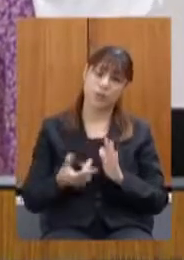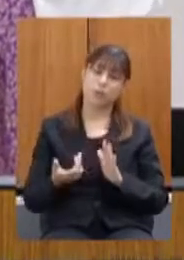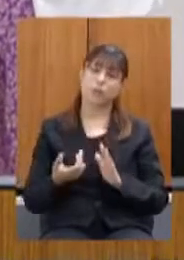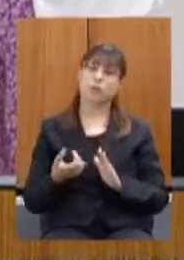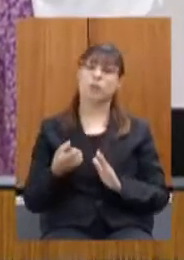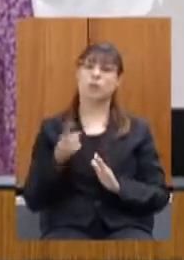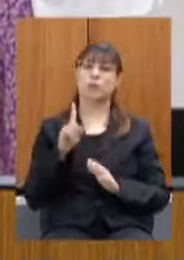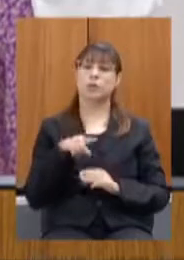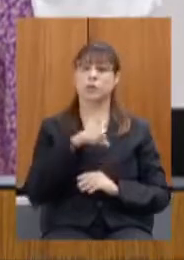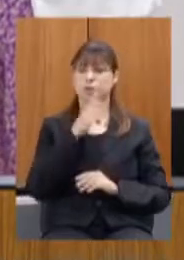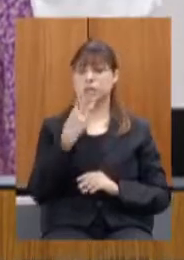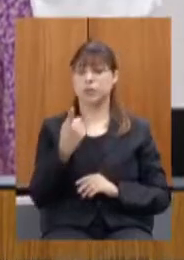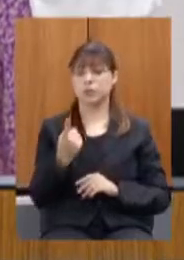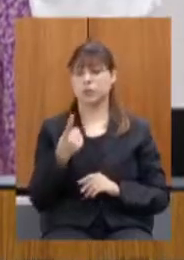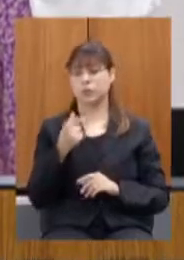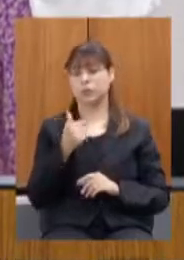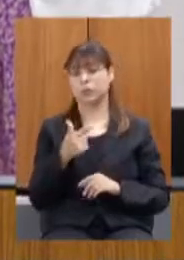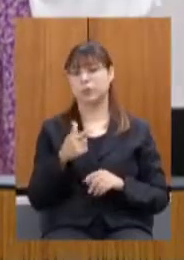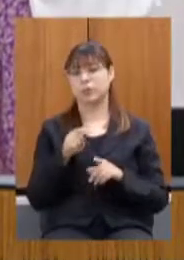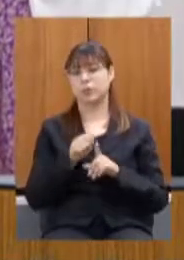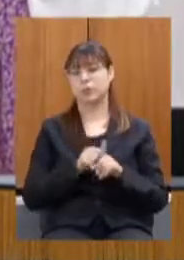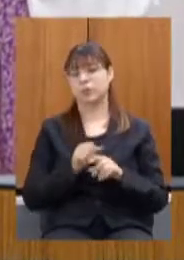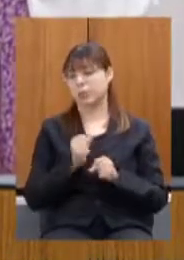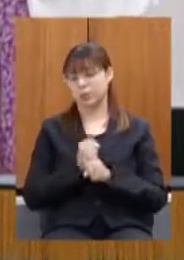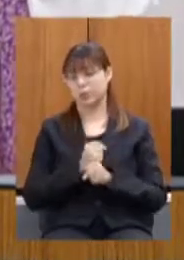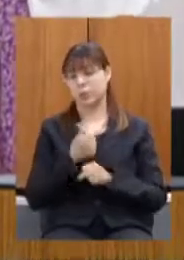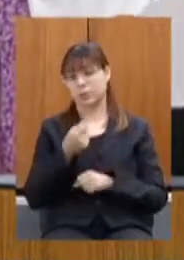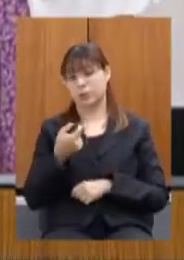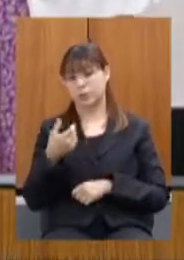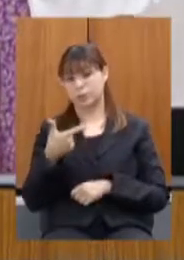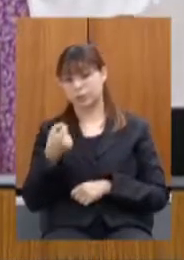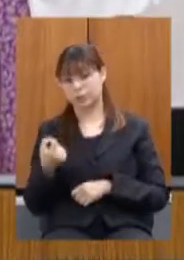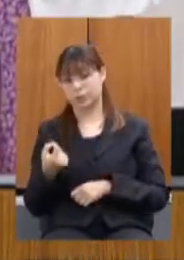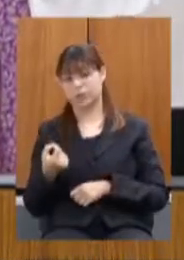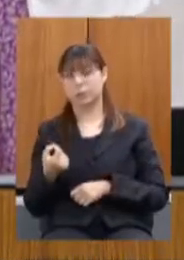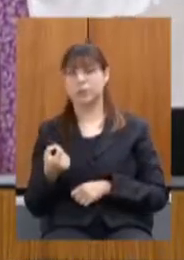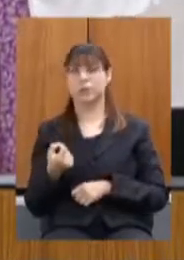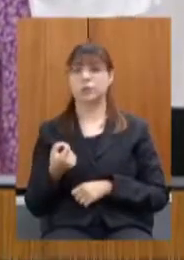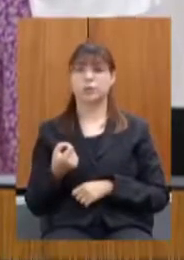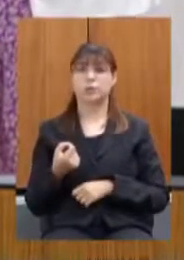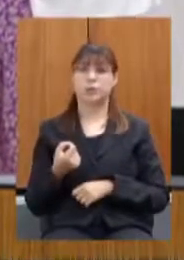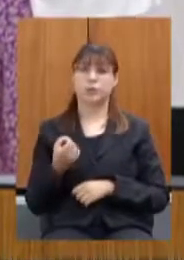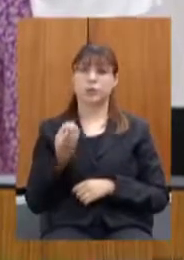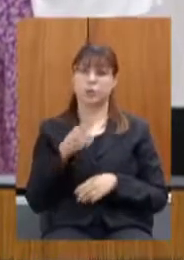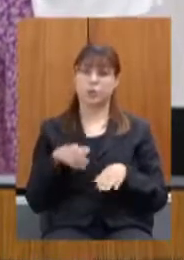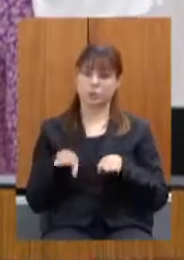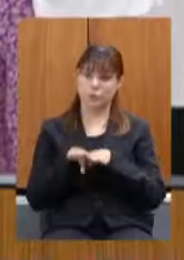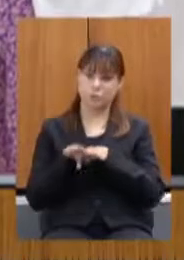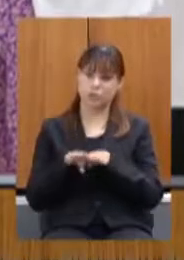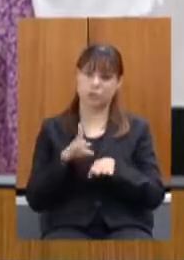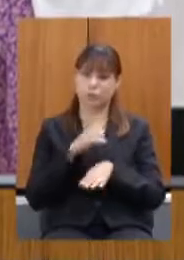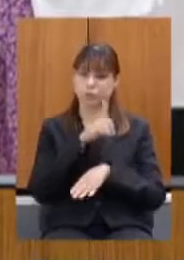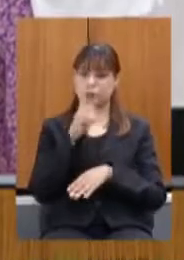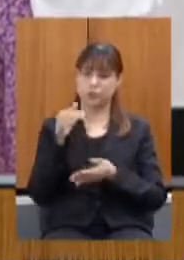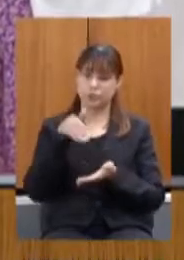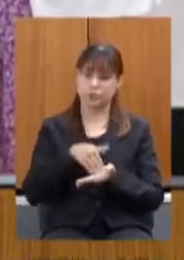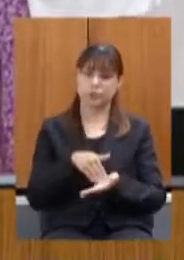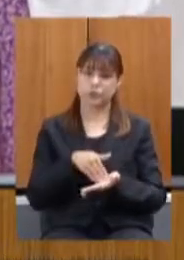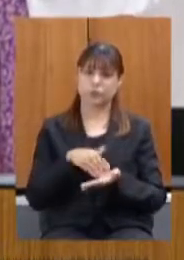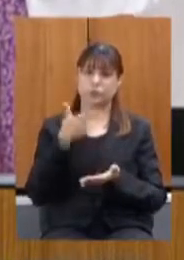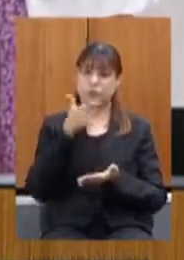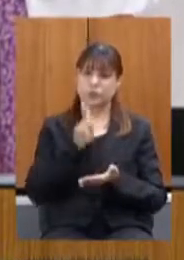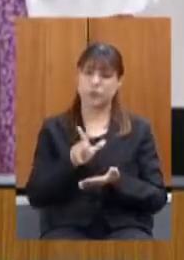de 12 de 2020 ou outra data que se aproxime ou se iguale ao prazo final para cumprimento dos requisitos